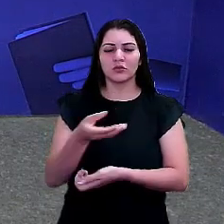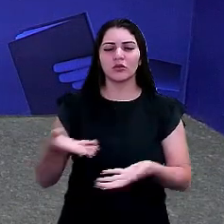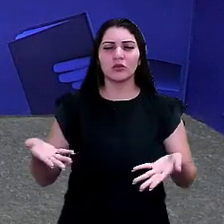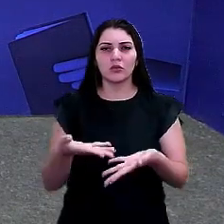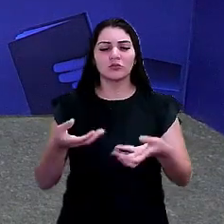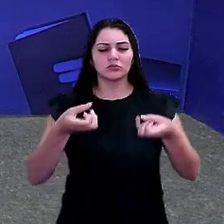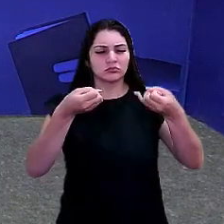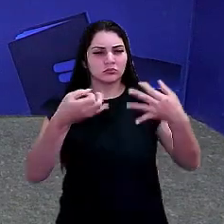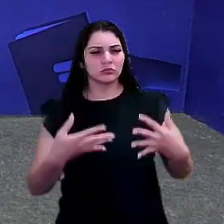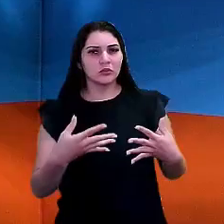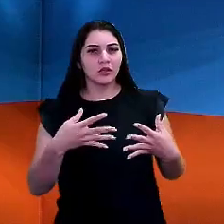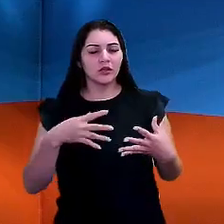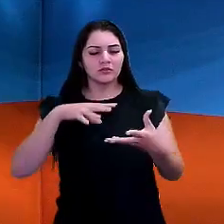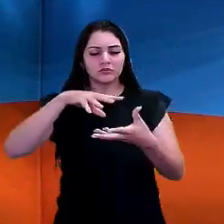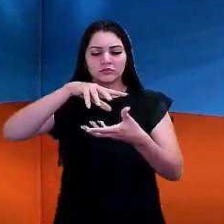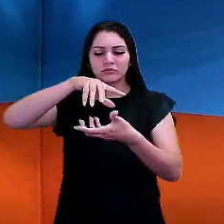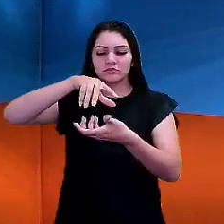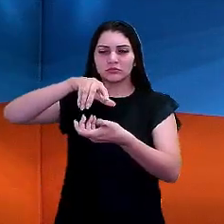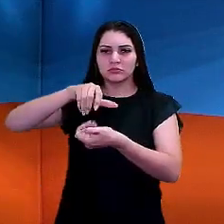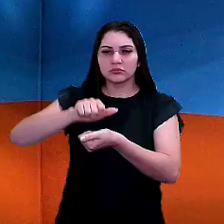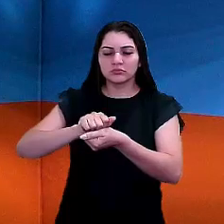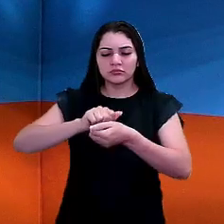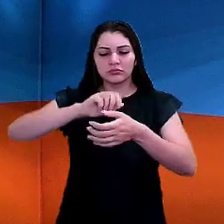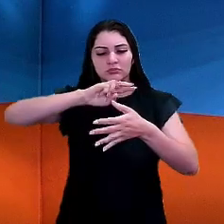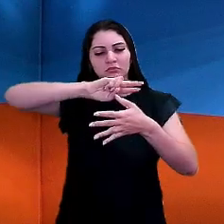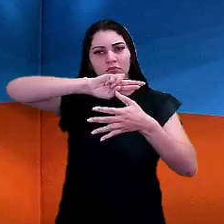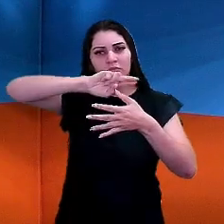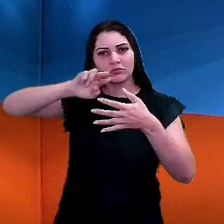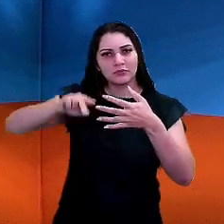hidrosfera. Então vamos começar a nossa aula.